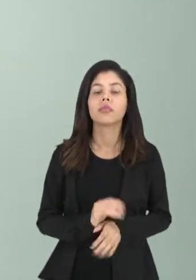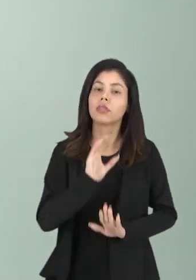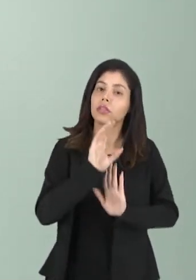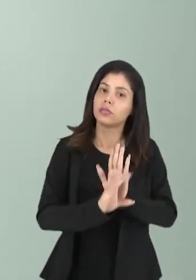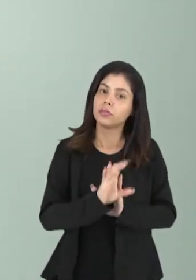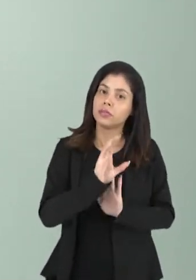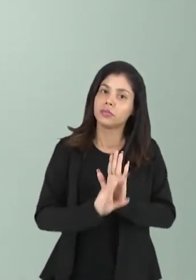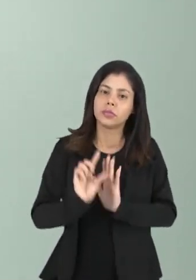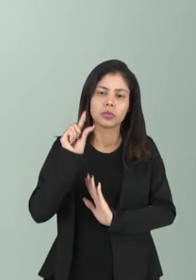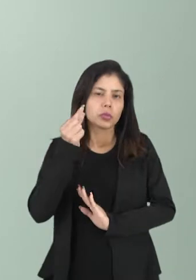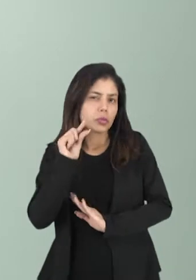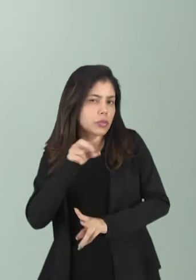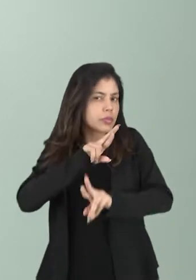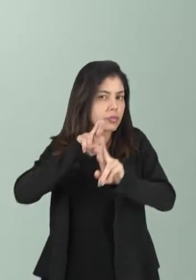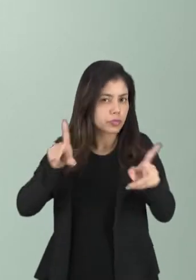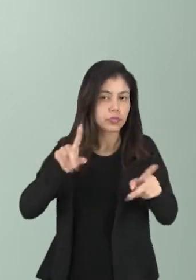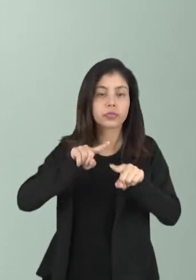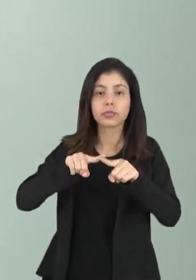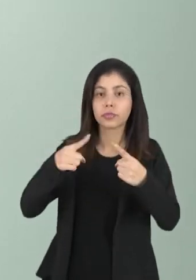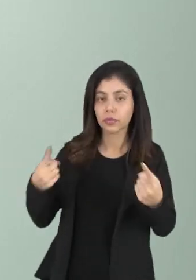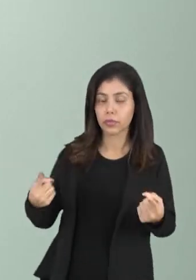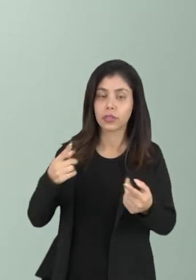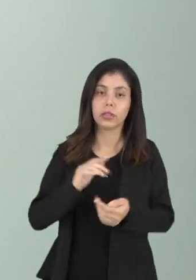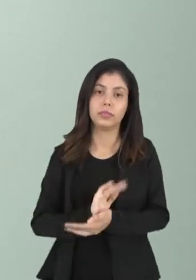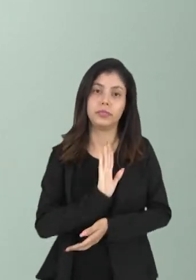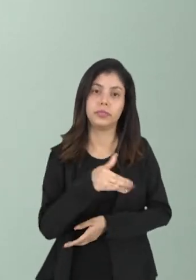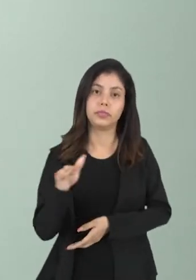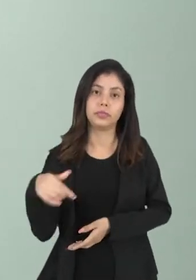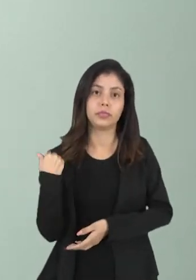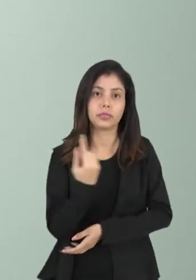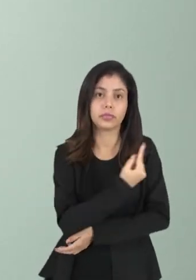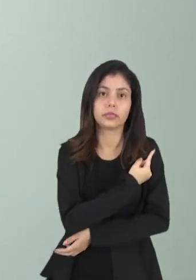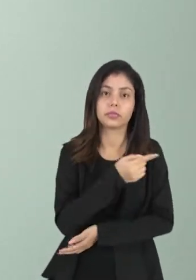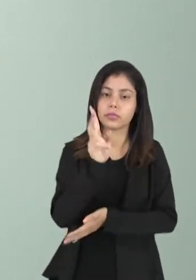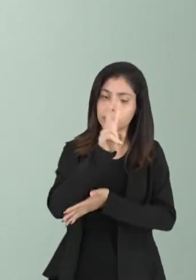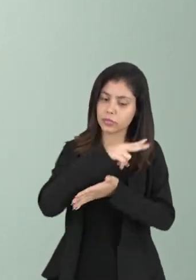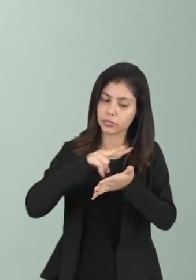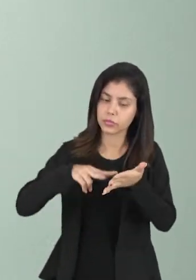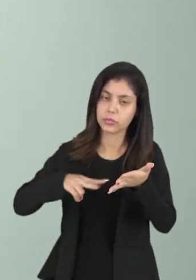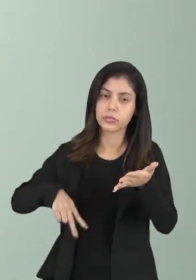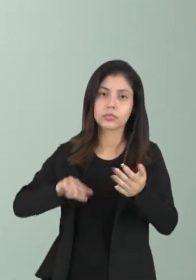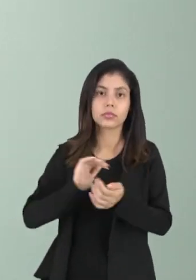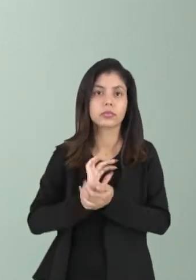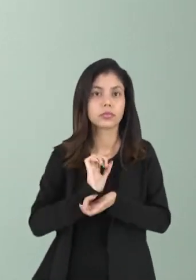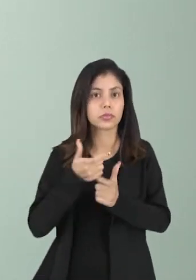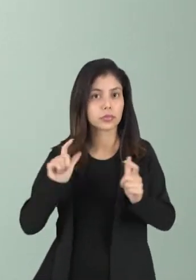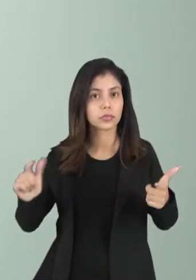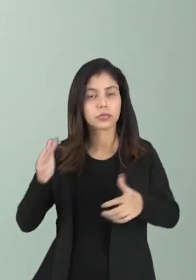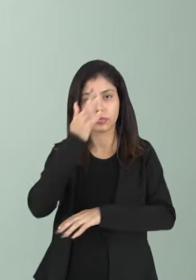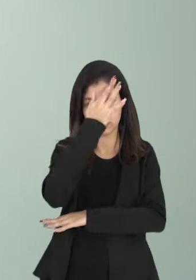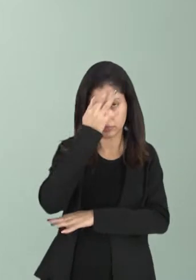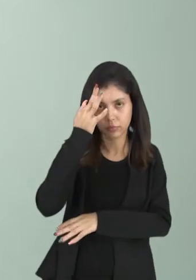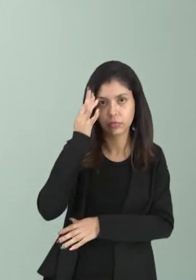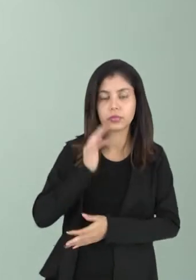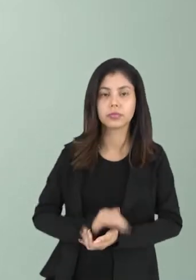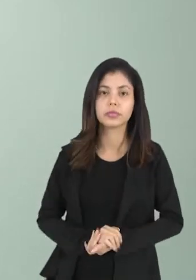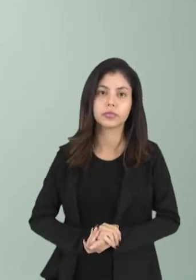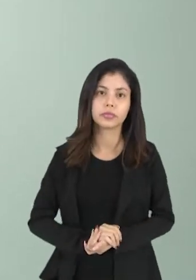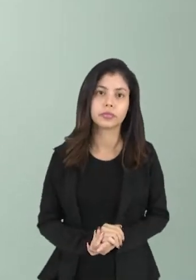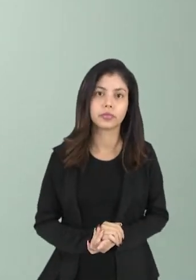conceitos um pouco diferentes, mas quando a gente faz a leitura, principalmente dos grandes filósofos,